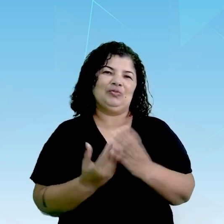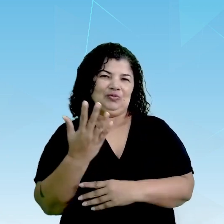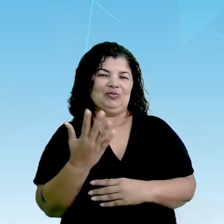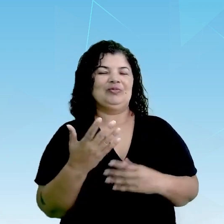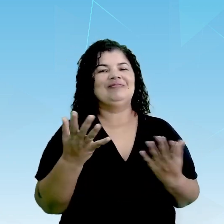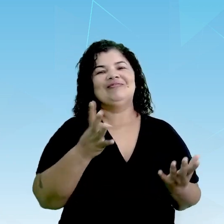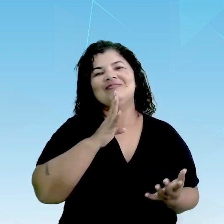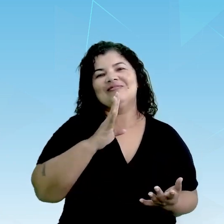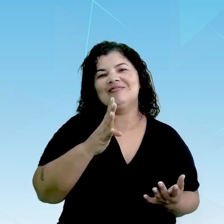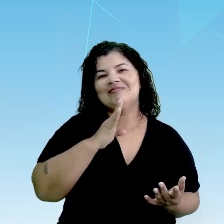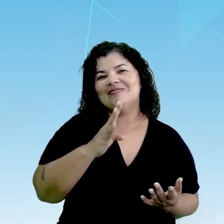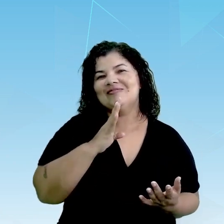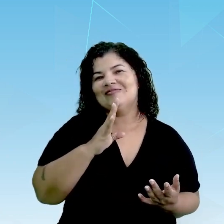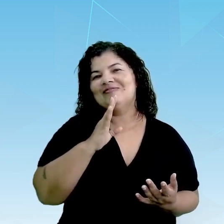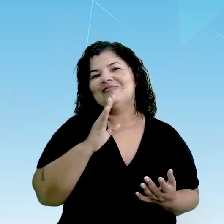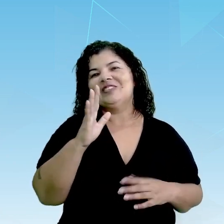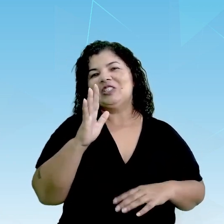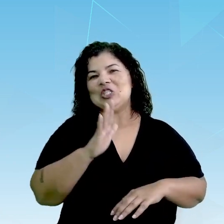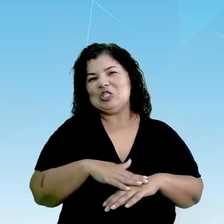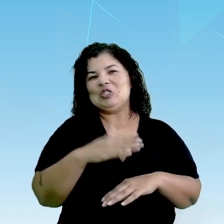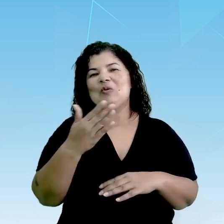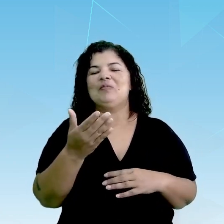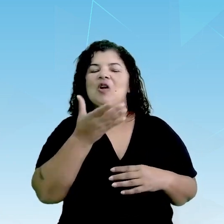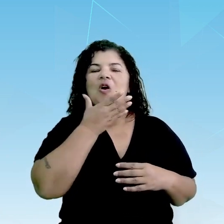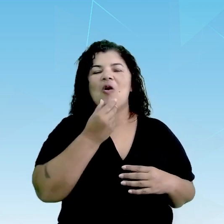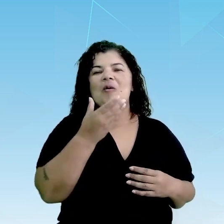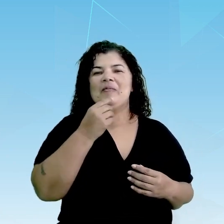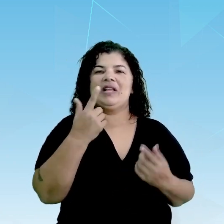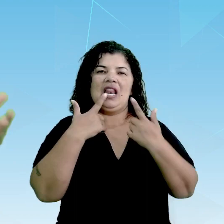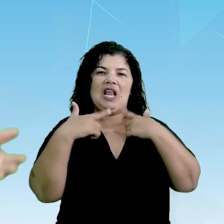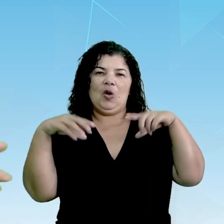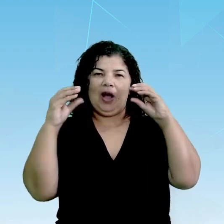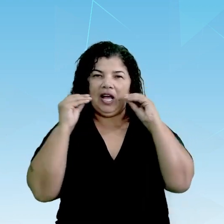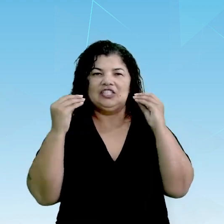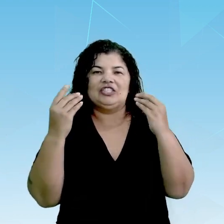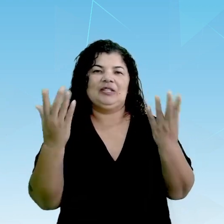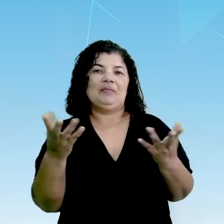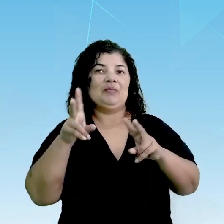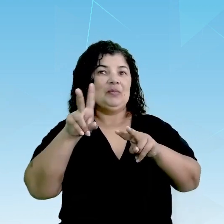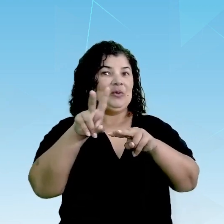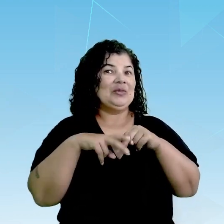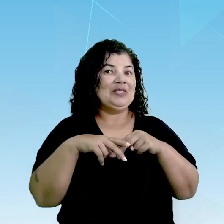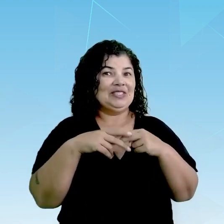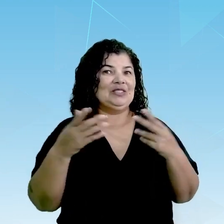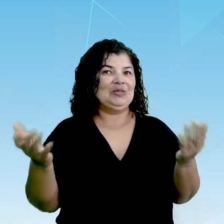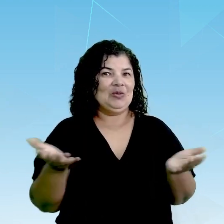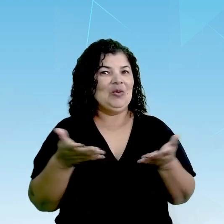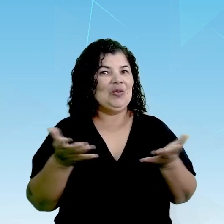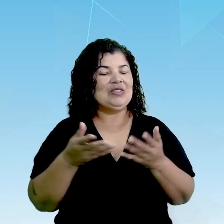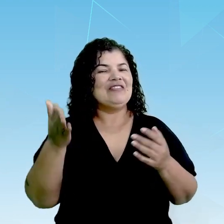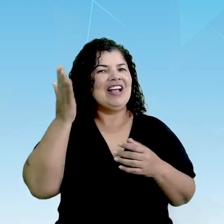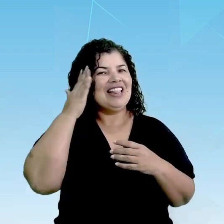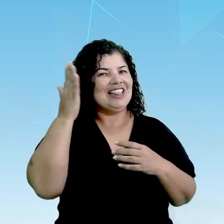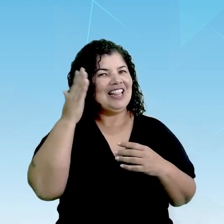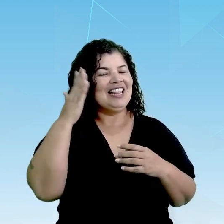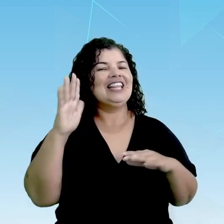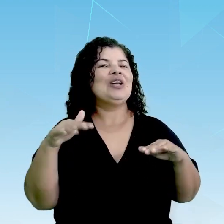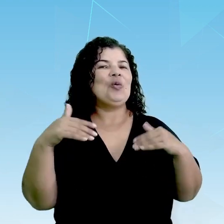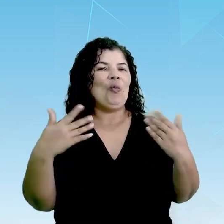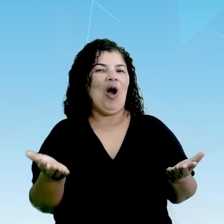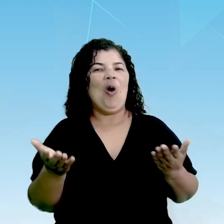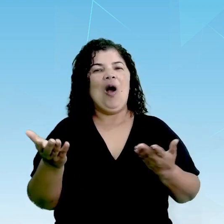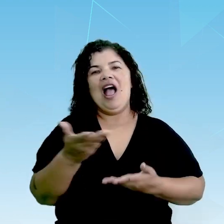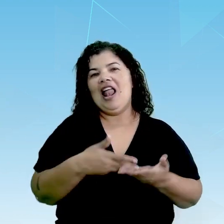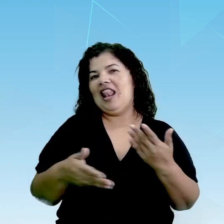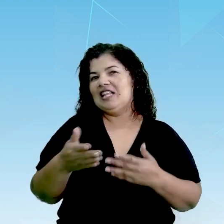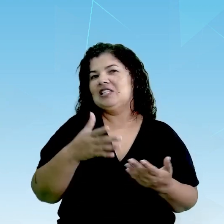Conhecer justamente a relação entre o homem e a linguagem. E é por isso que hoje vamos entender essa relação homem,